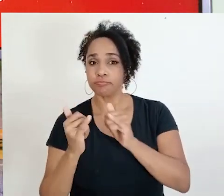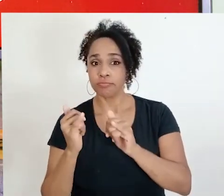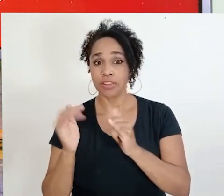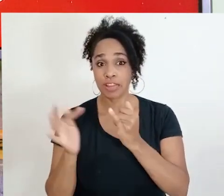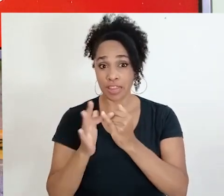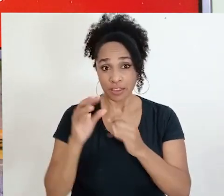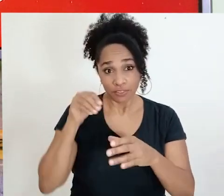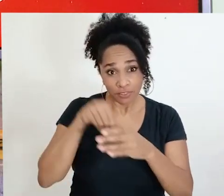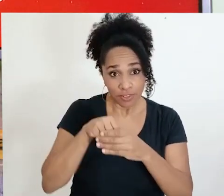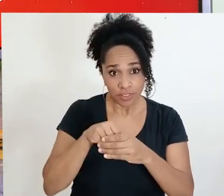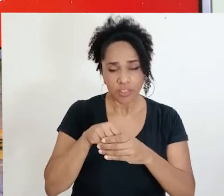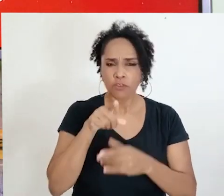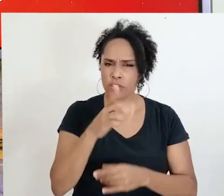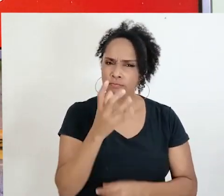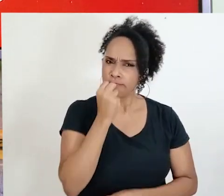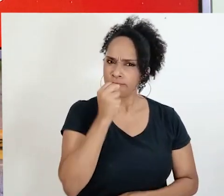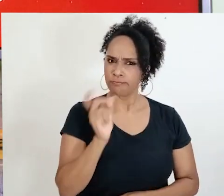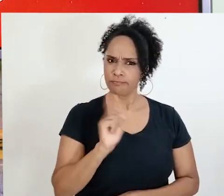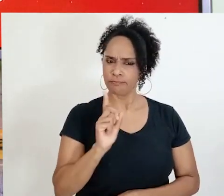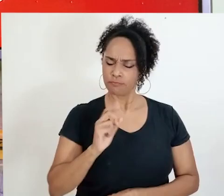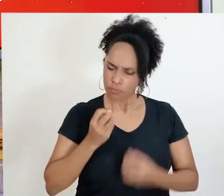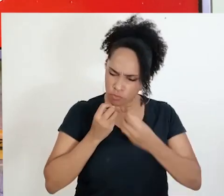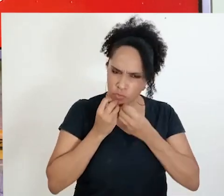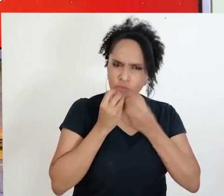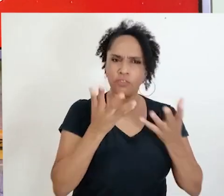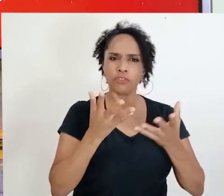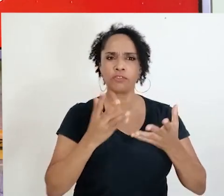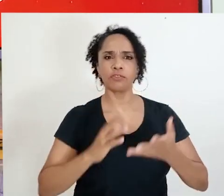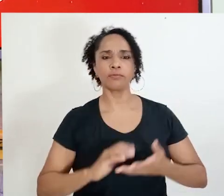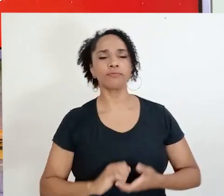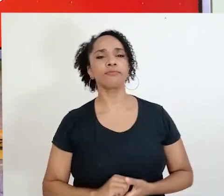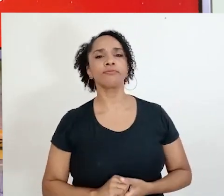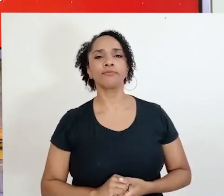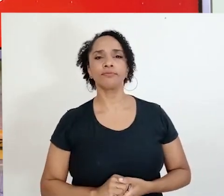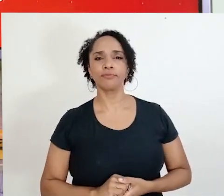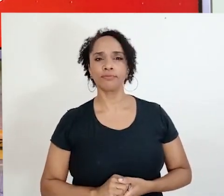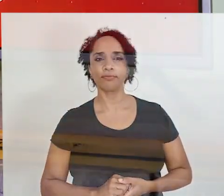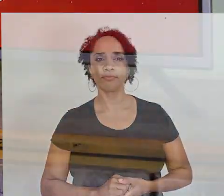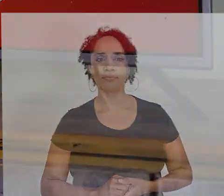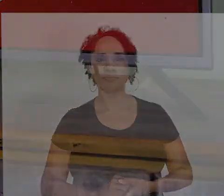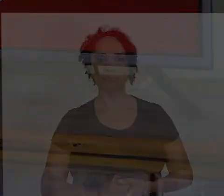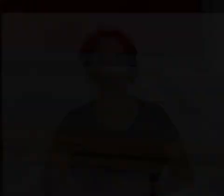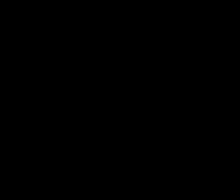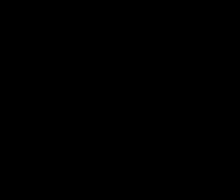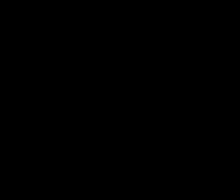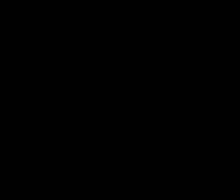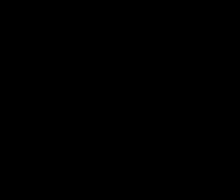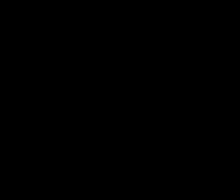de algum episódio na instituição, não se cale, denuncie!